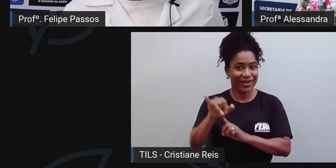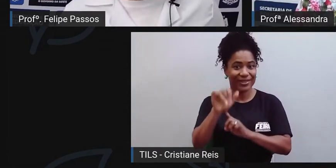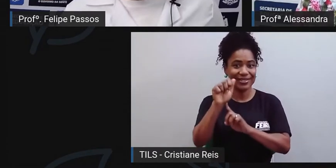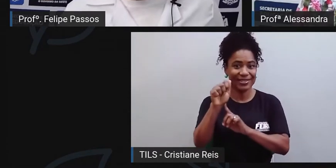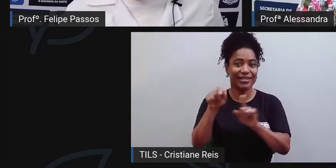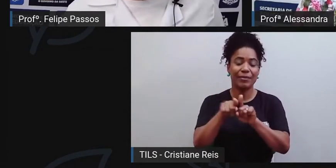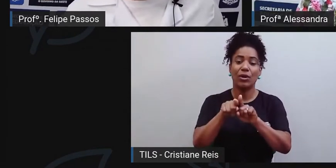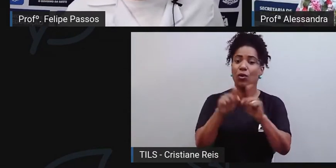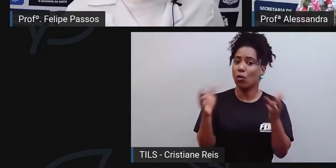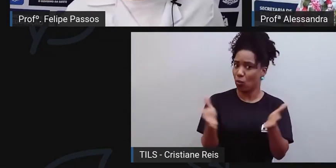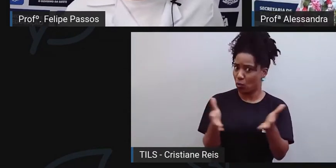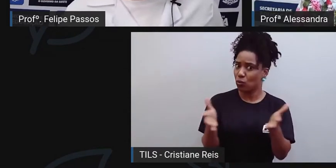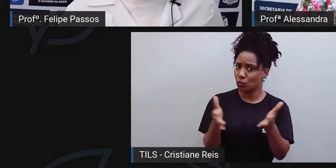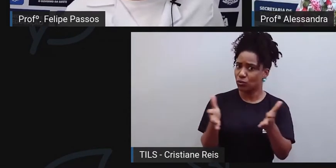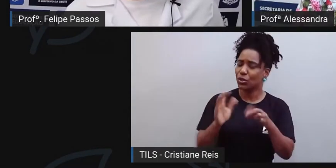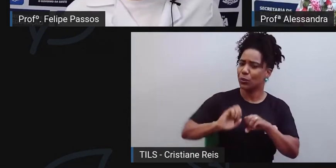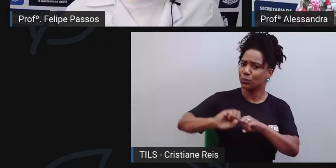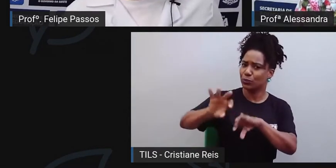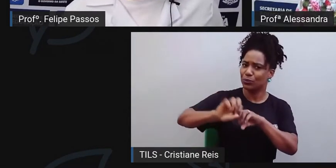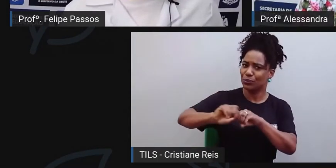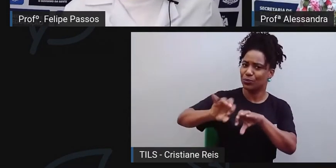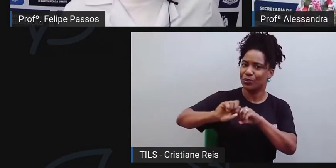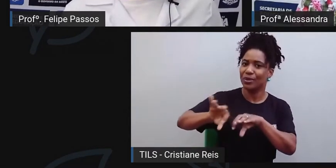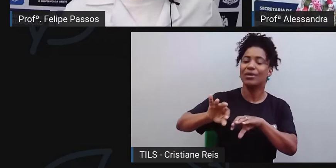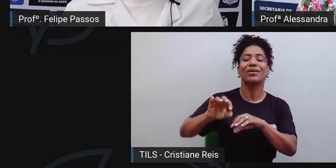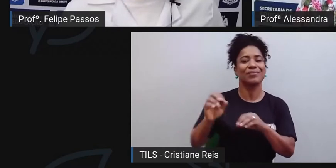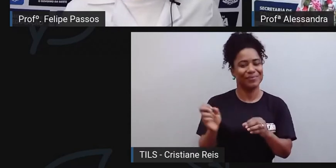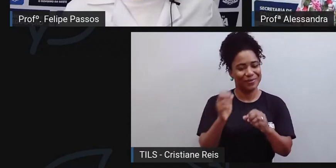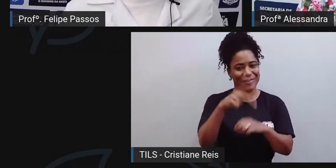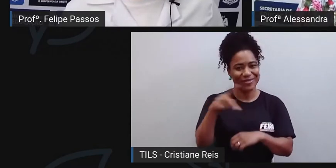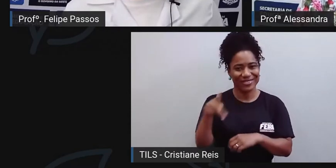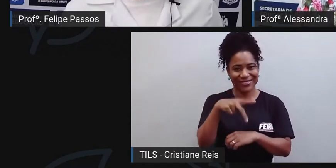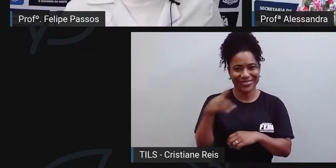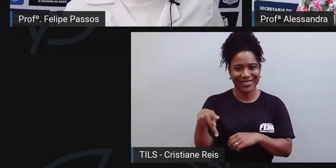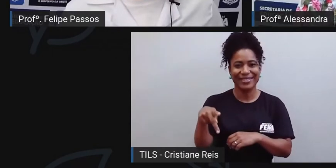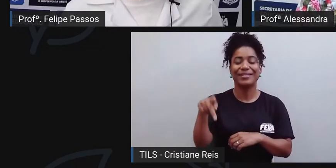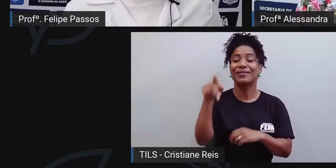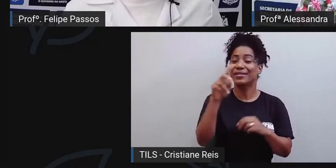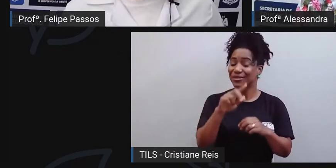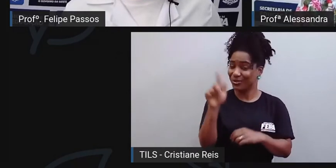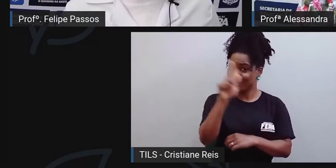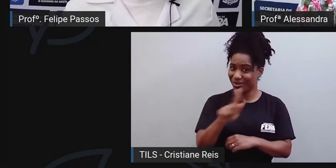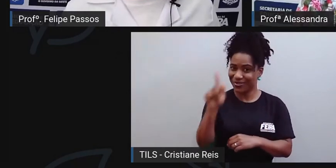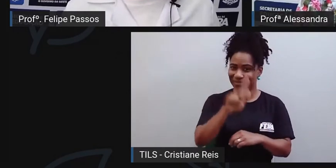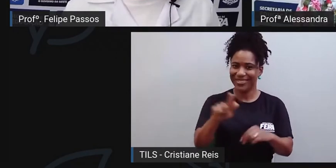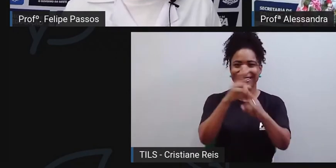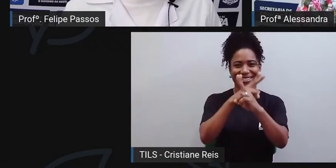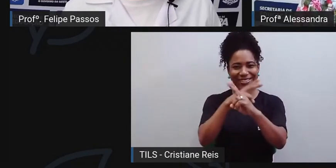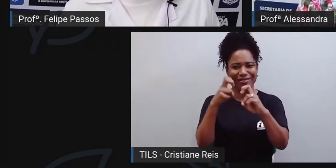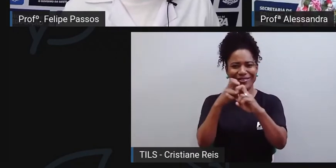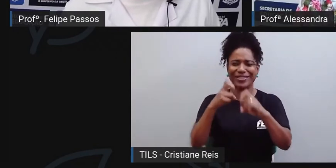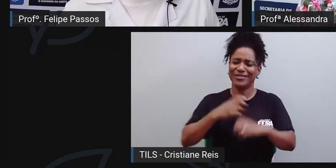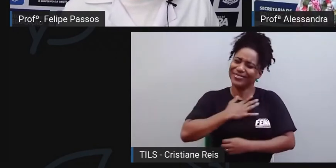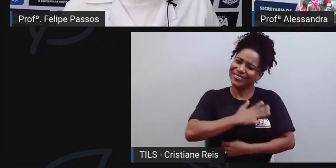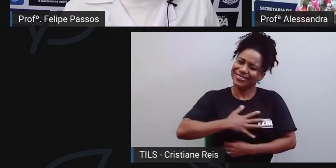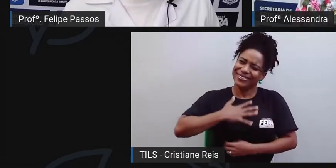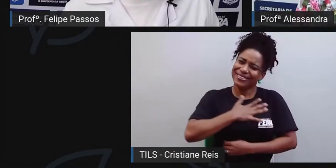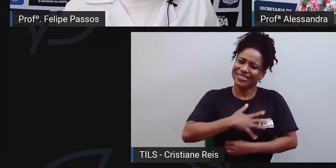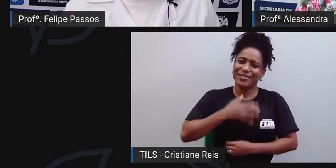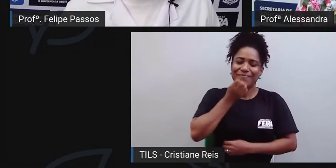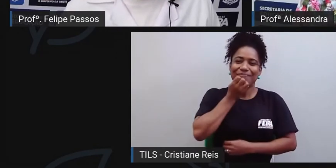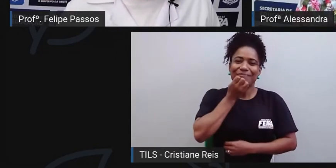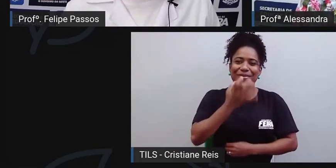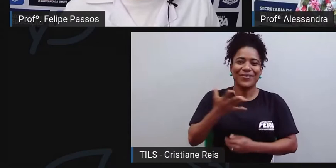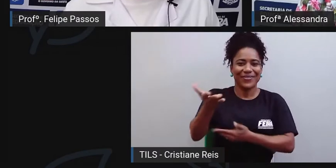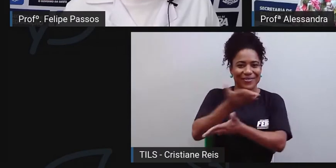dou aula na Uefes, né? No curso de Geografia. E é uma grande satisfação poder estar aqui com vocês, né? Assim